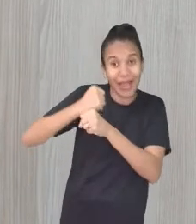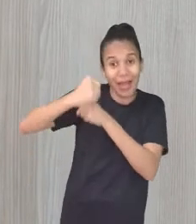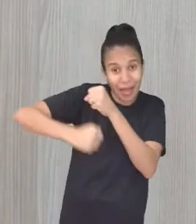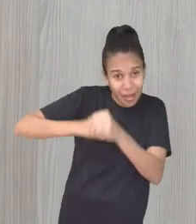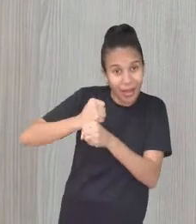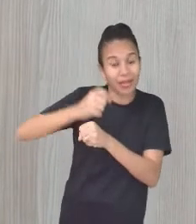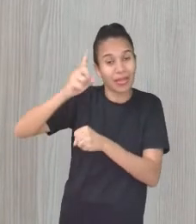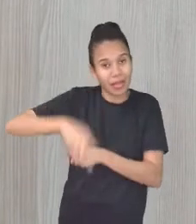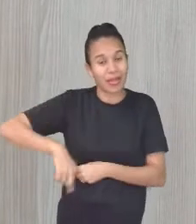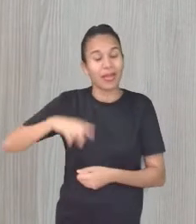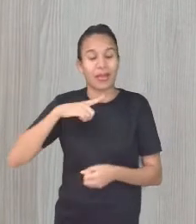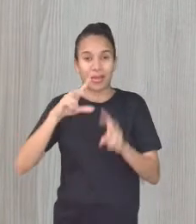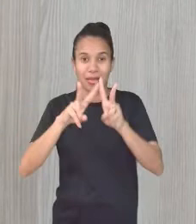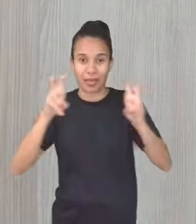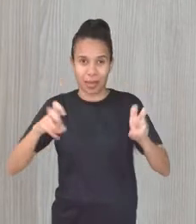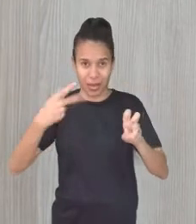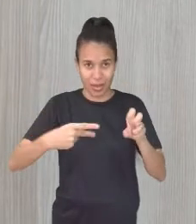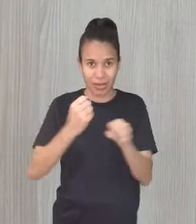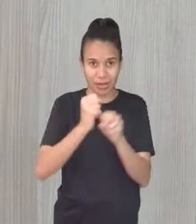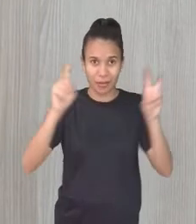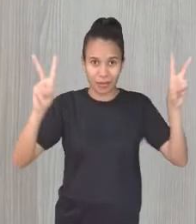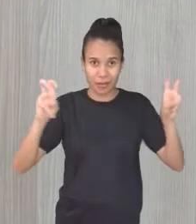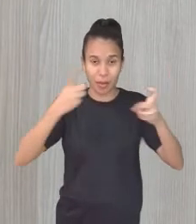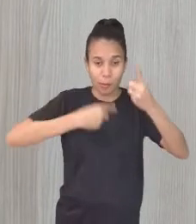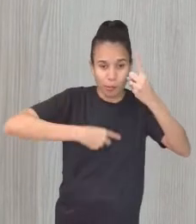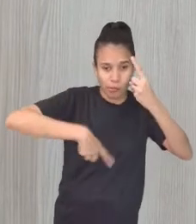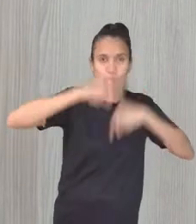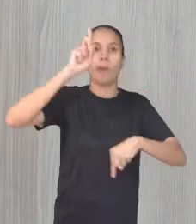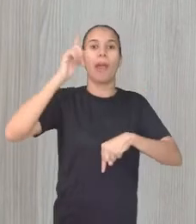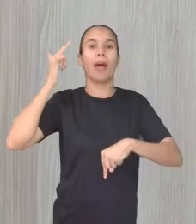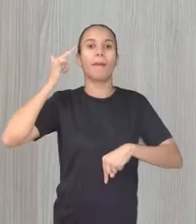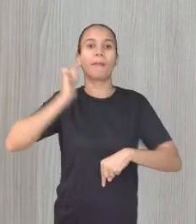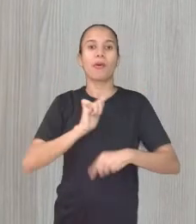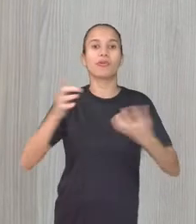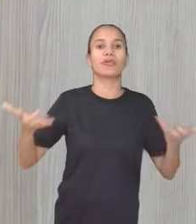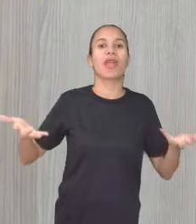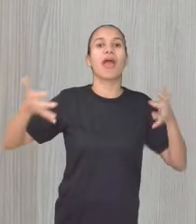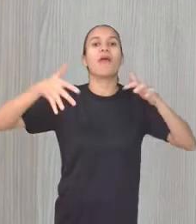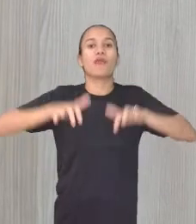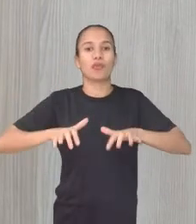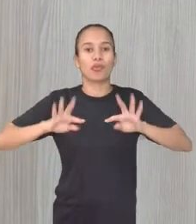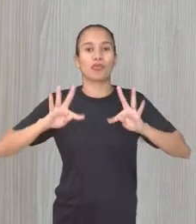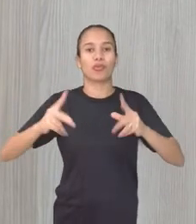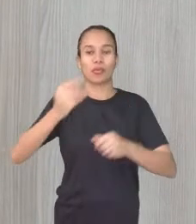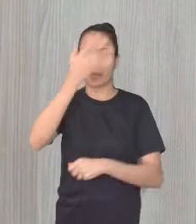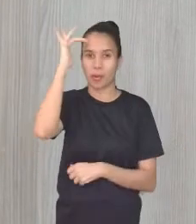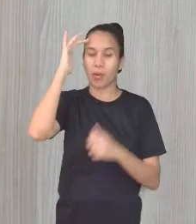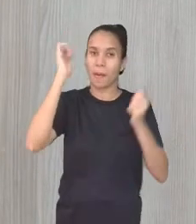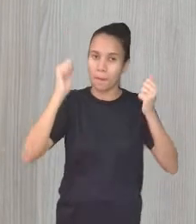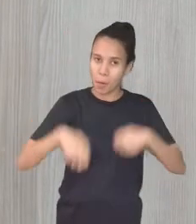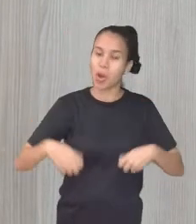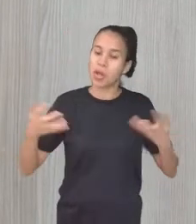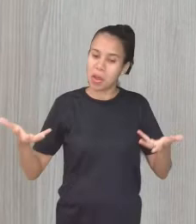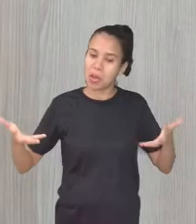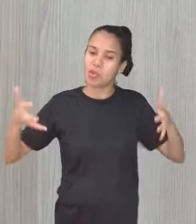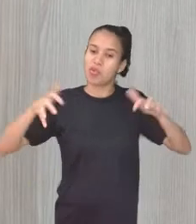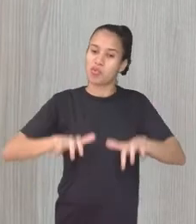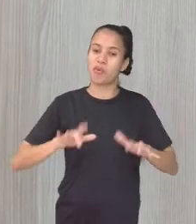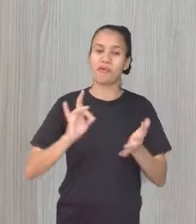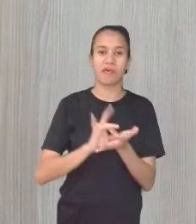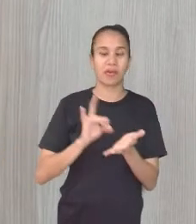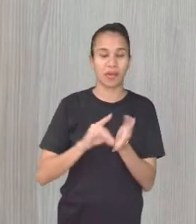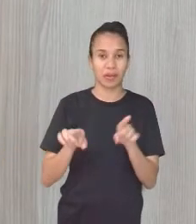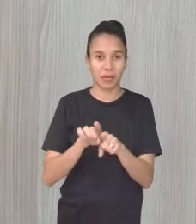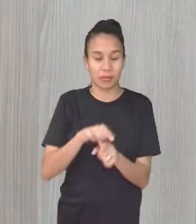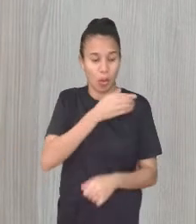esse ano é superar barreiras para garantir a inclusão. Então, que todas as pessoas possam ser incluídas. E que os